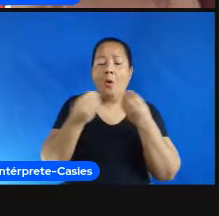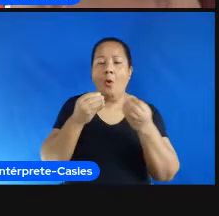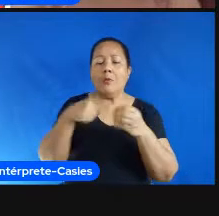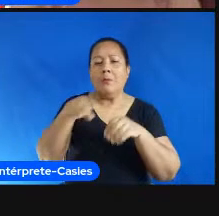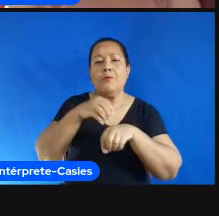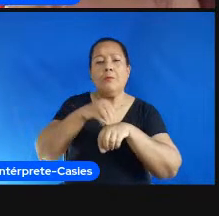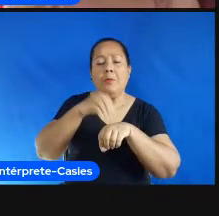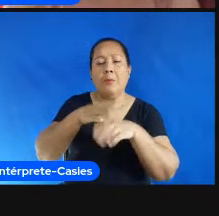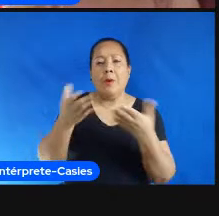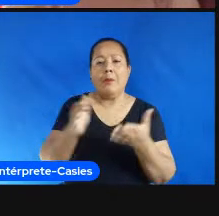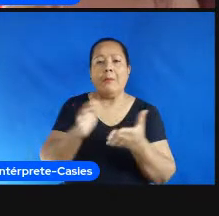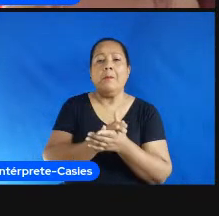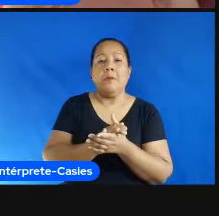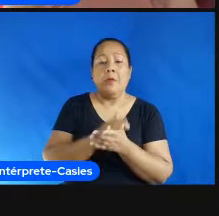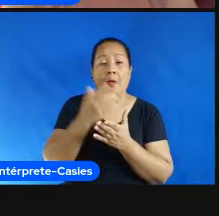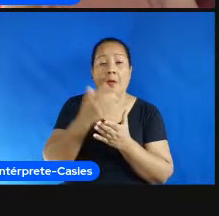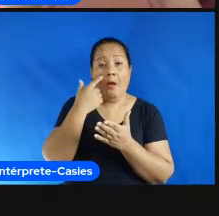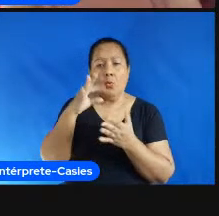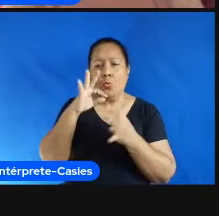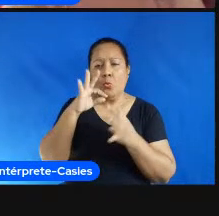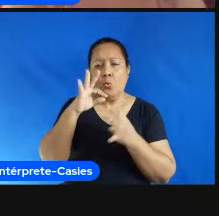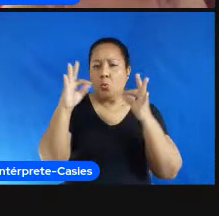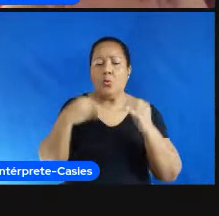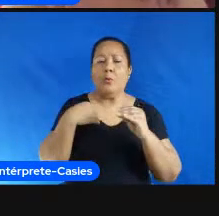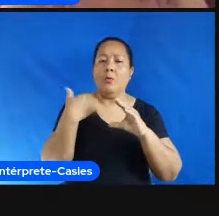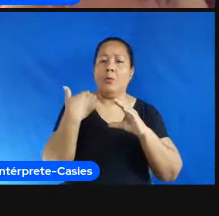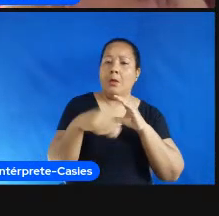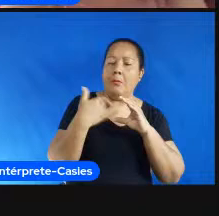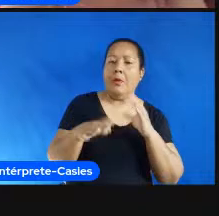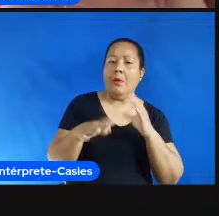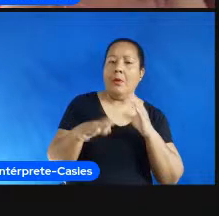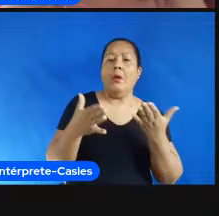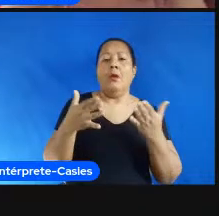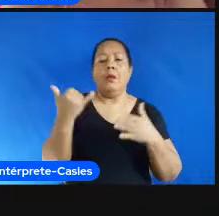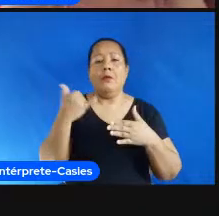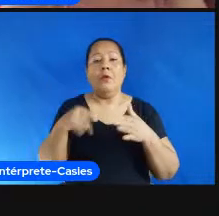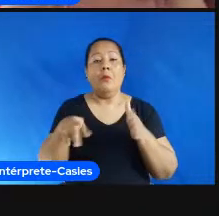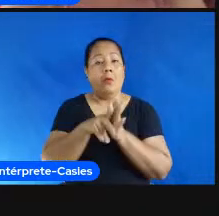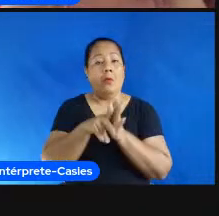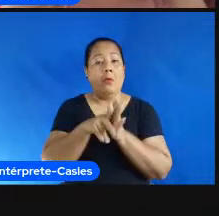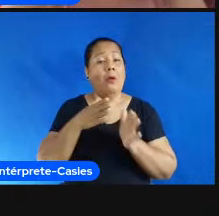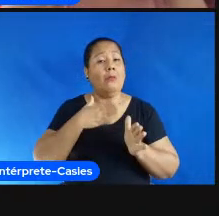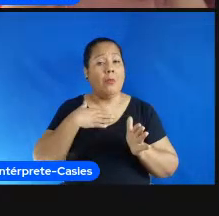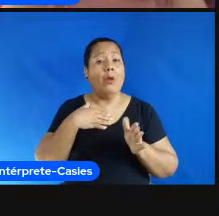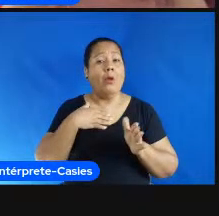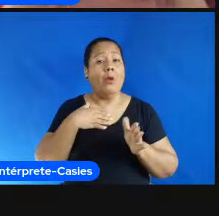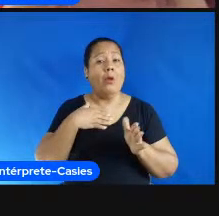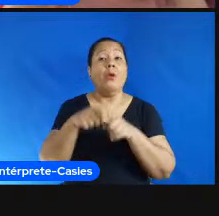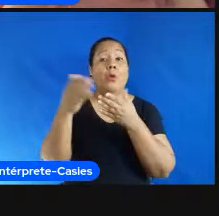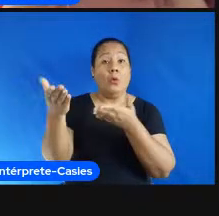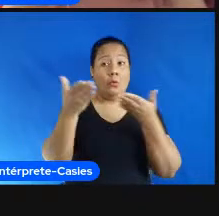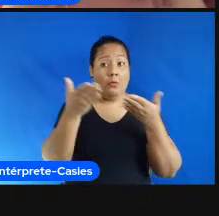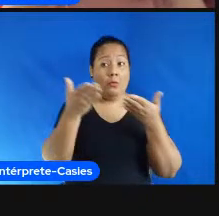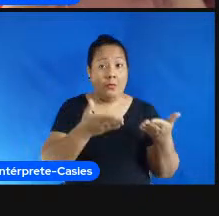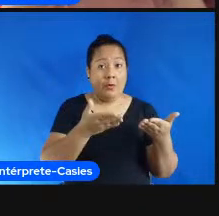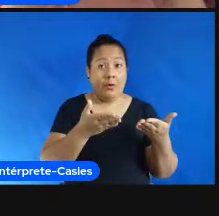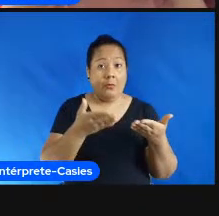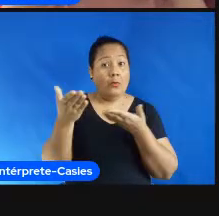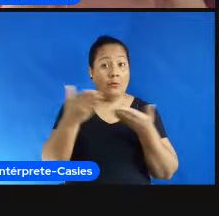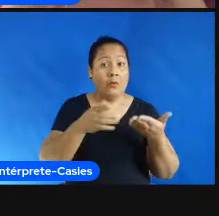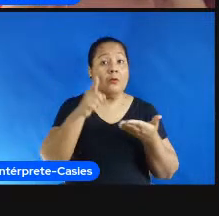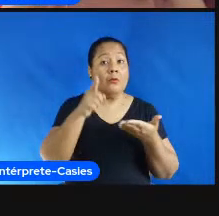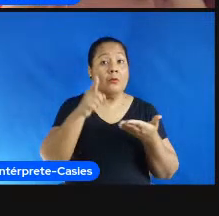deixo aqui os meus contatos pessoais e mais uma vez reforço o convite pra vocês conhecerem tem o LEP o LEP hoje tá nas